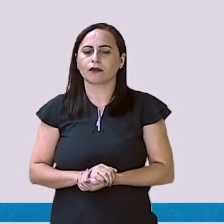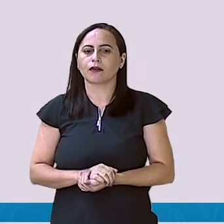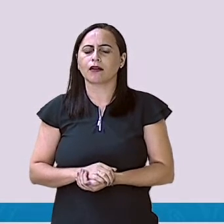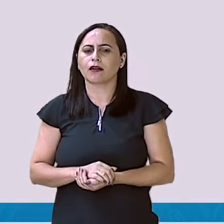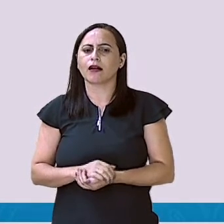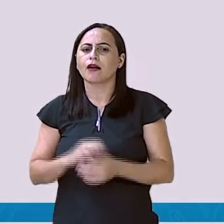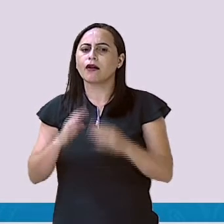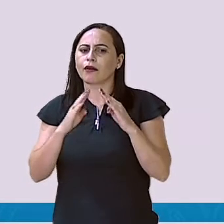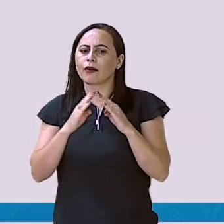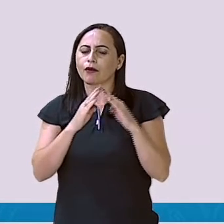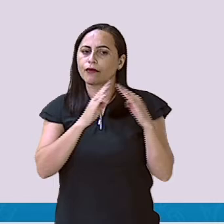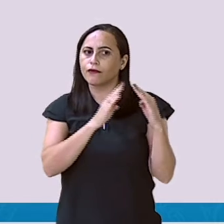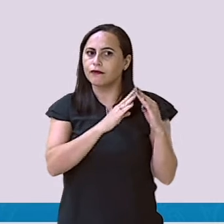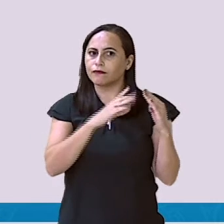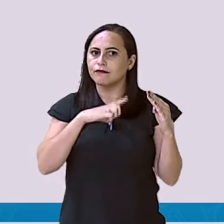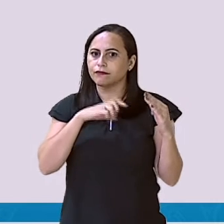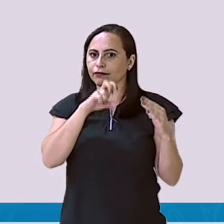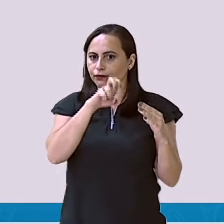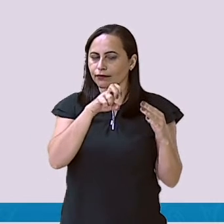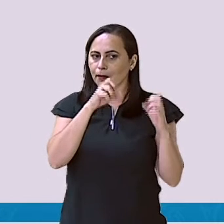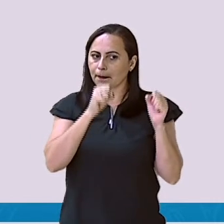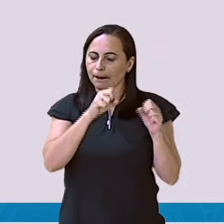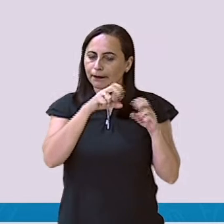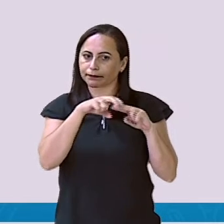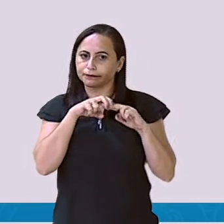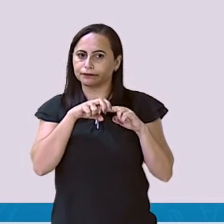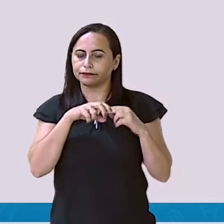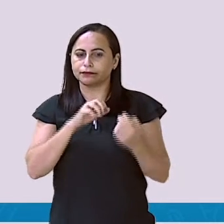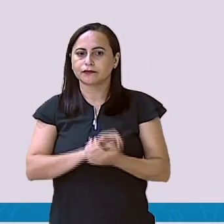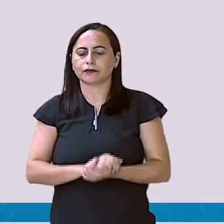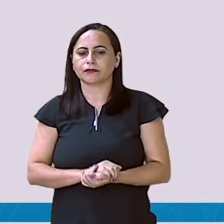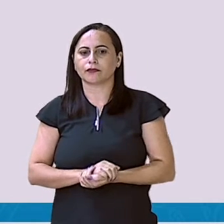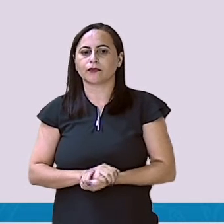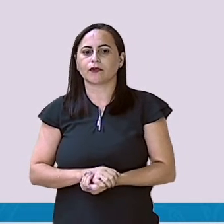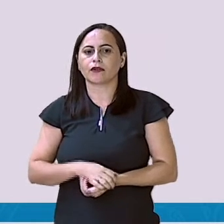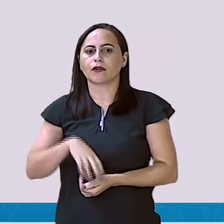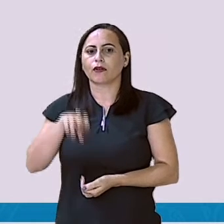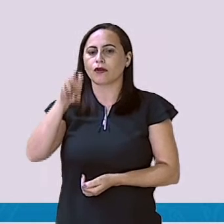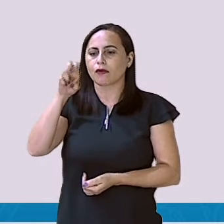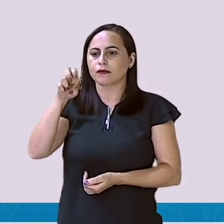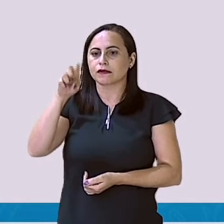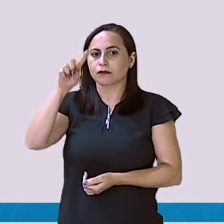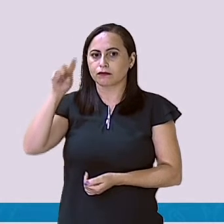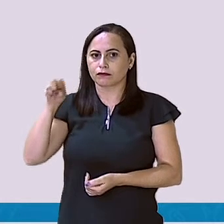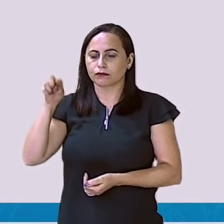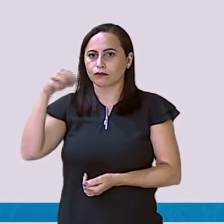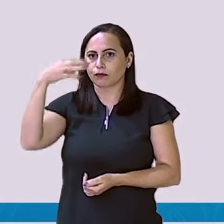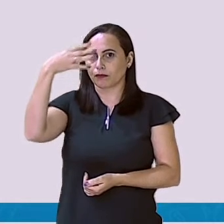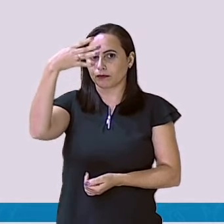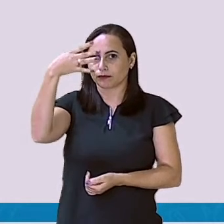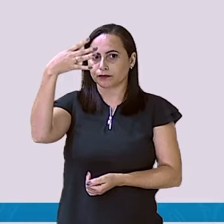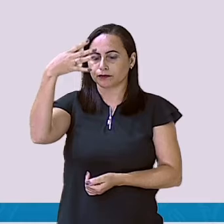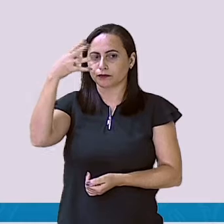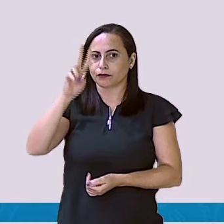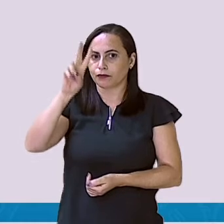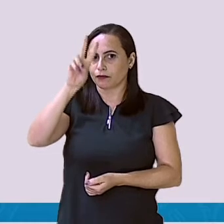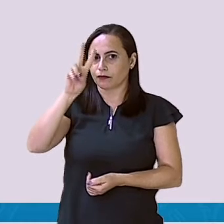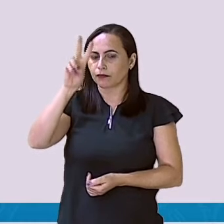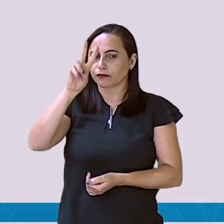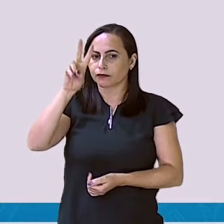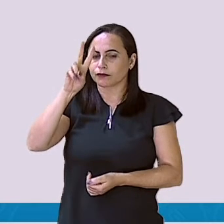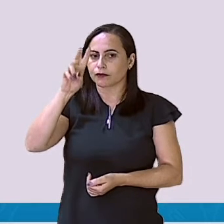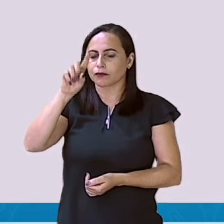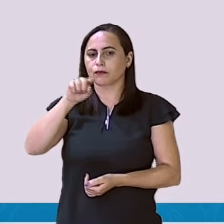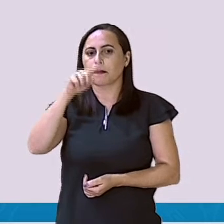tem 5, ele pode me emprestar. Então, aqui, ó, meu vizinho vai valer 4. E ele passa